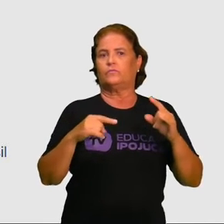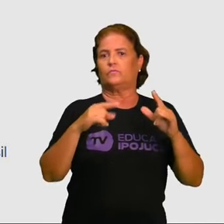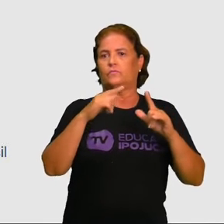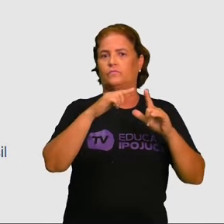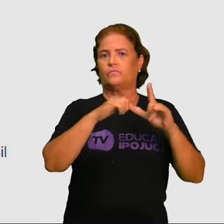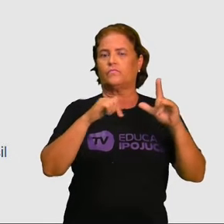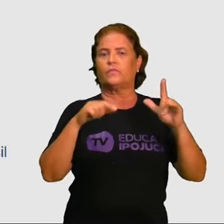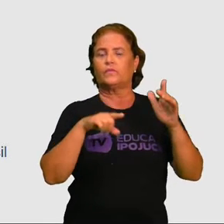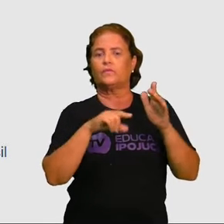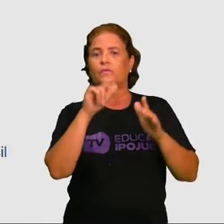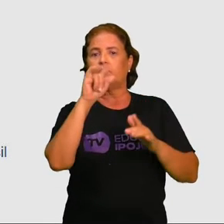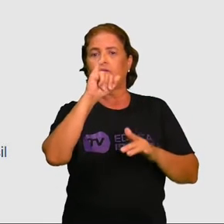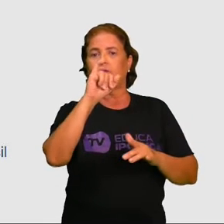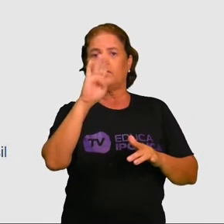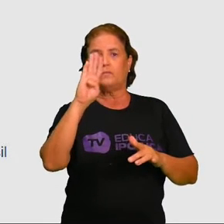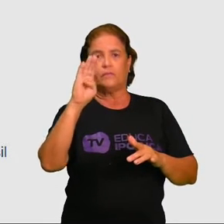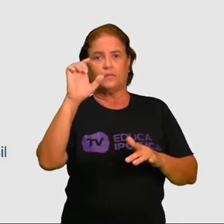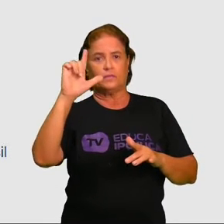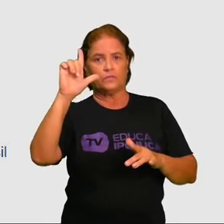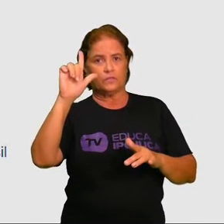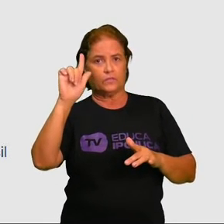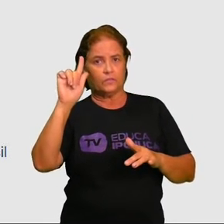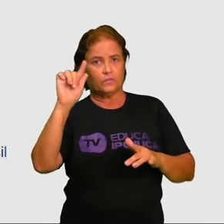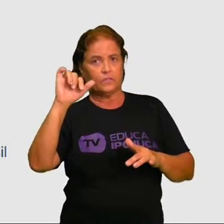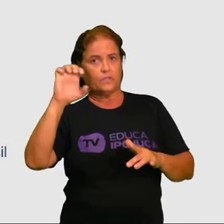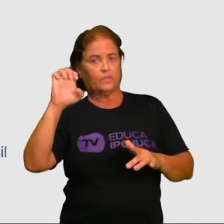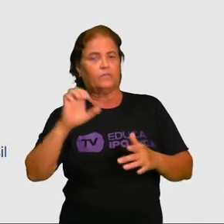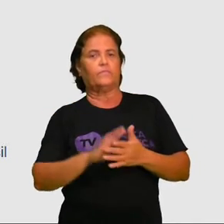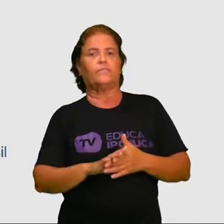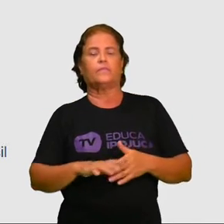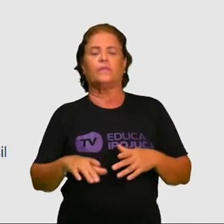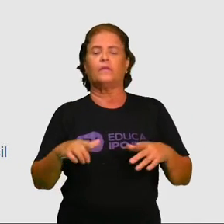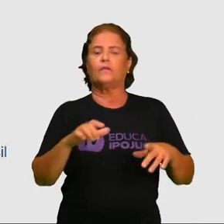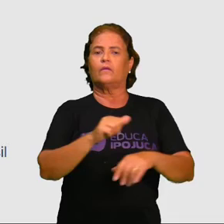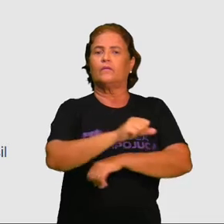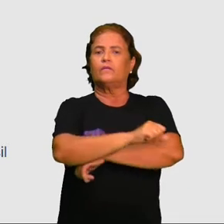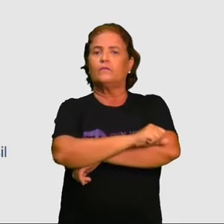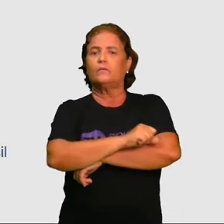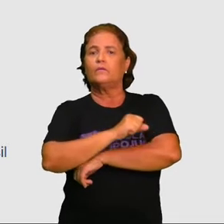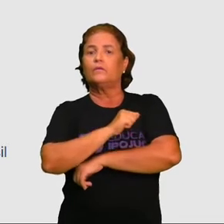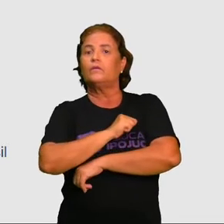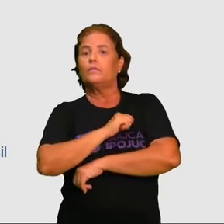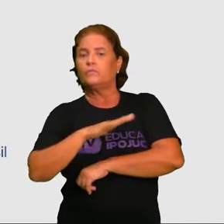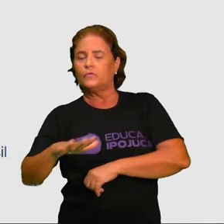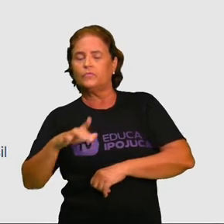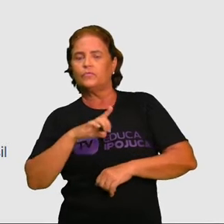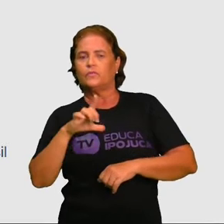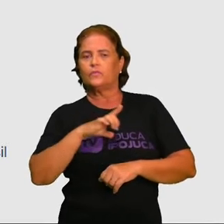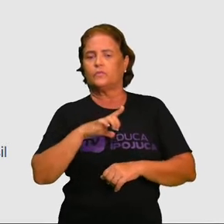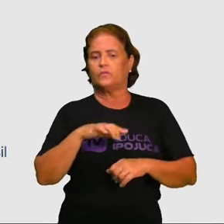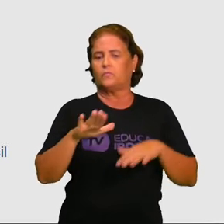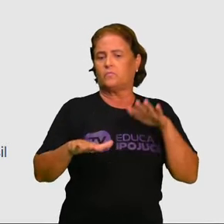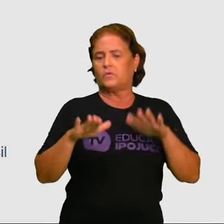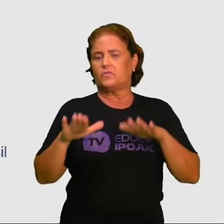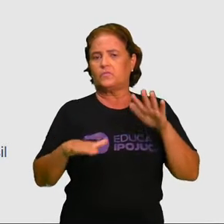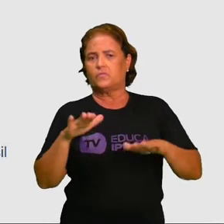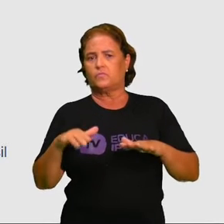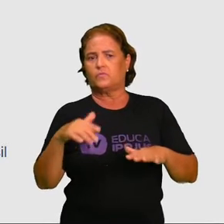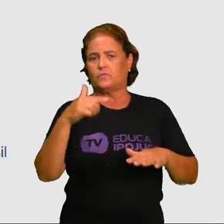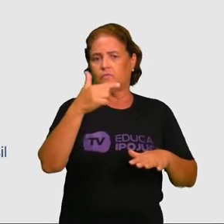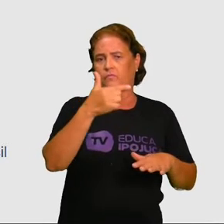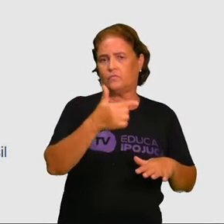Ipojuca tem uma população estimada em 94 mil habitantes e possui uma área territorial em torno de